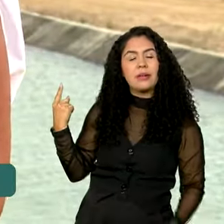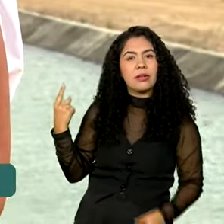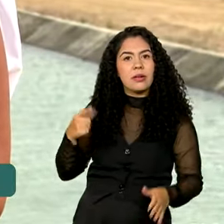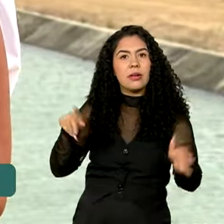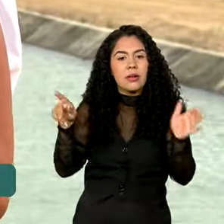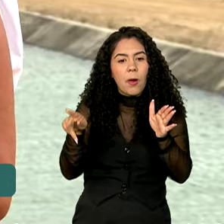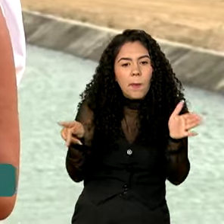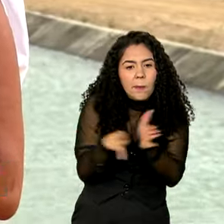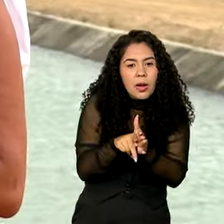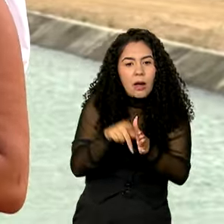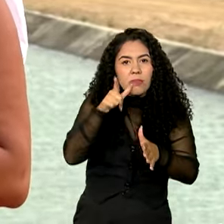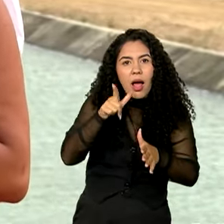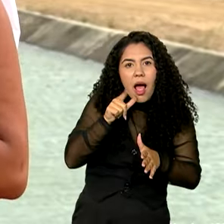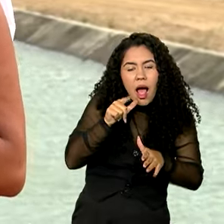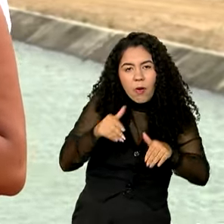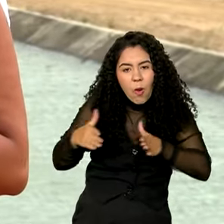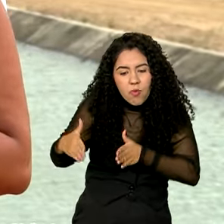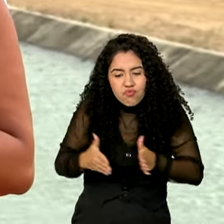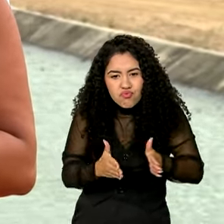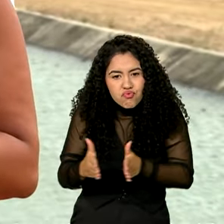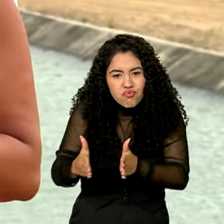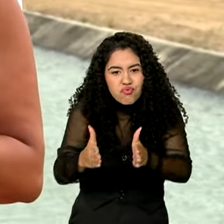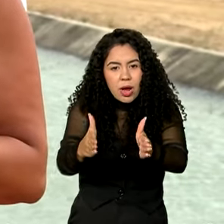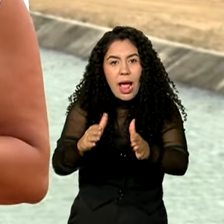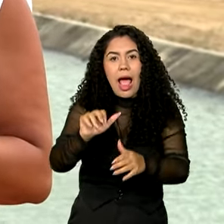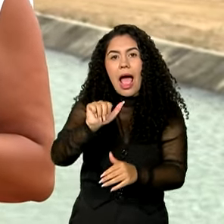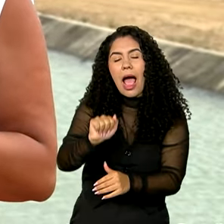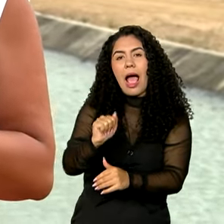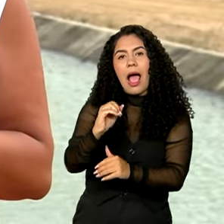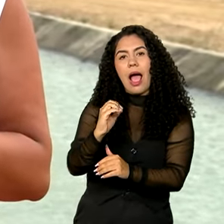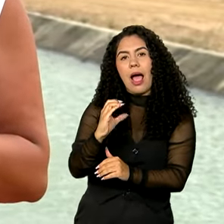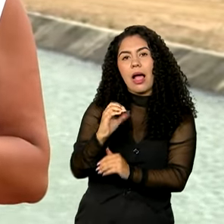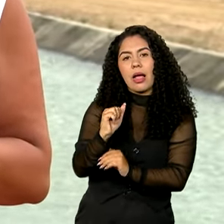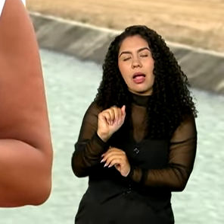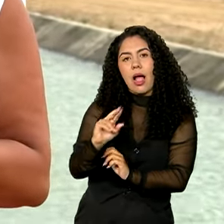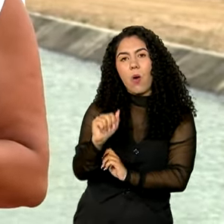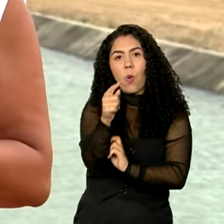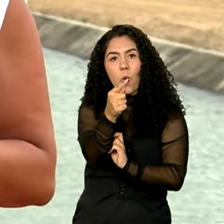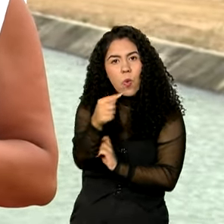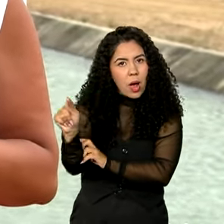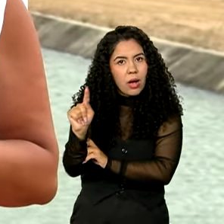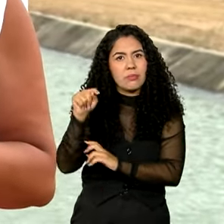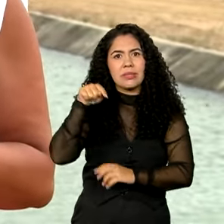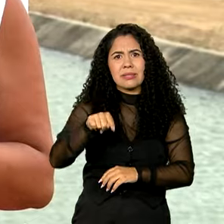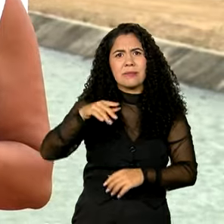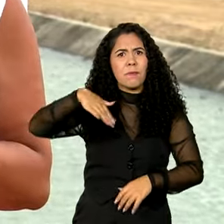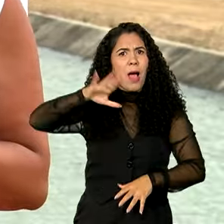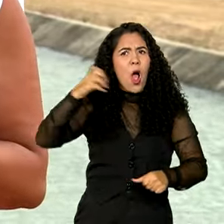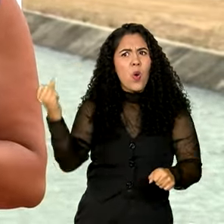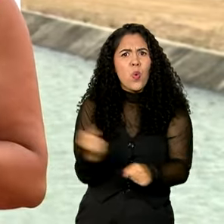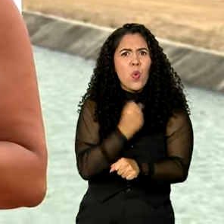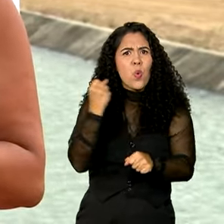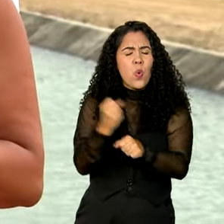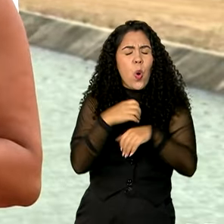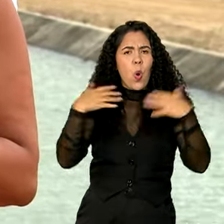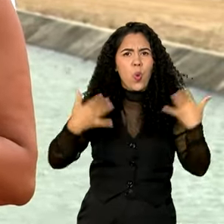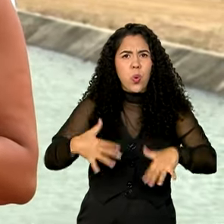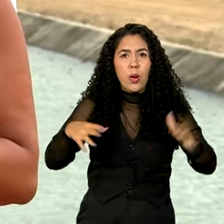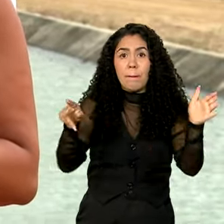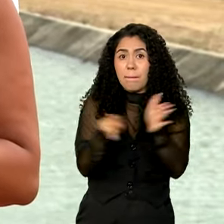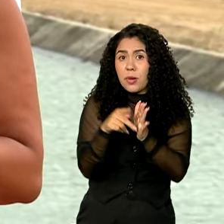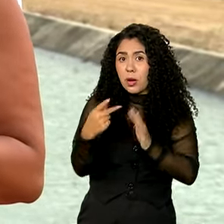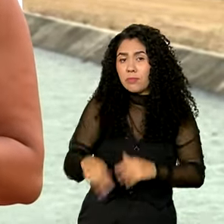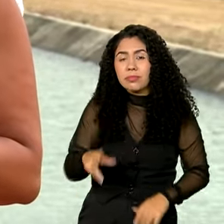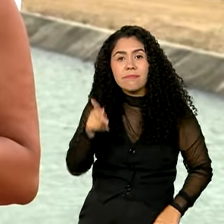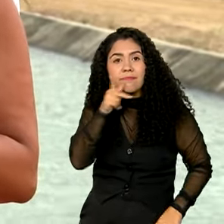das vertentes litorâneas canal Acauã-Araçagi é considerado a maior obra hídrica da Paraíba e a